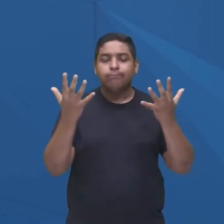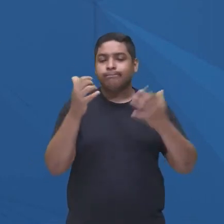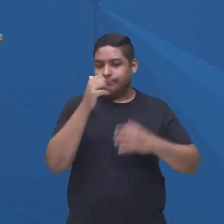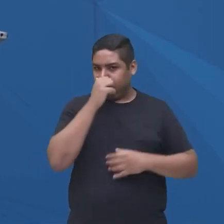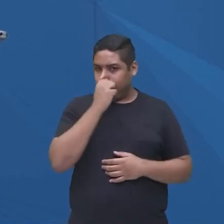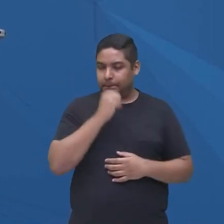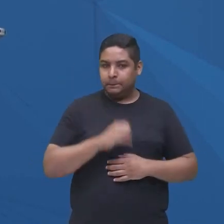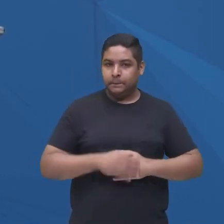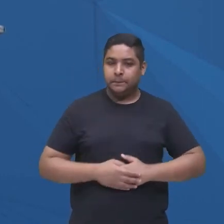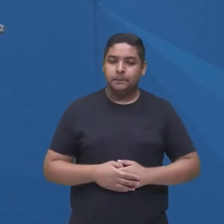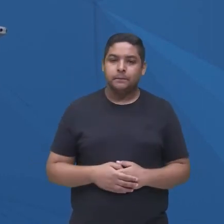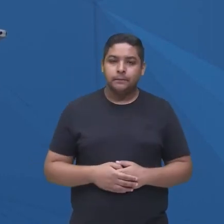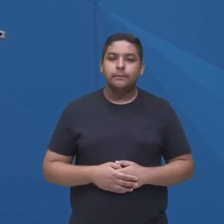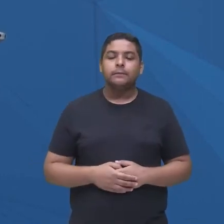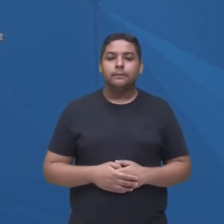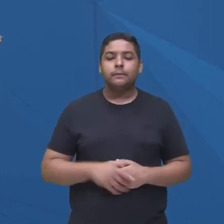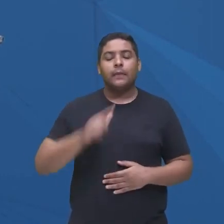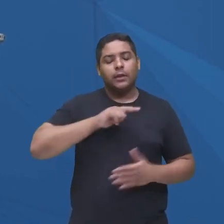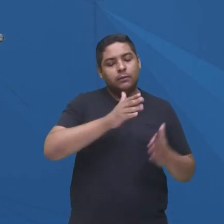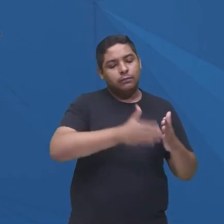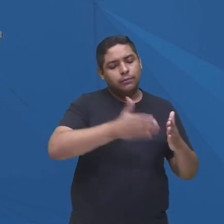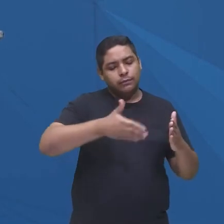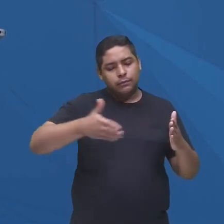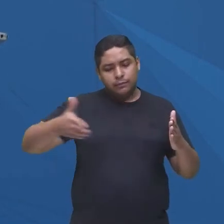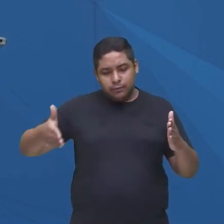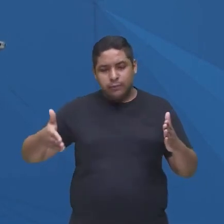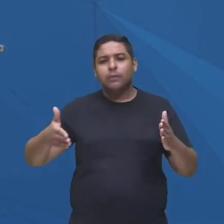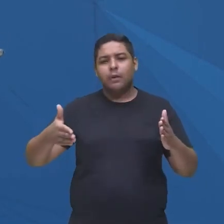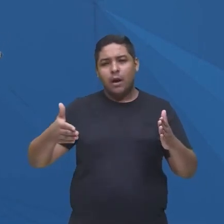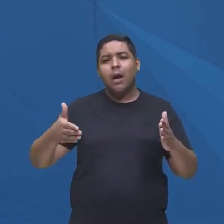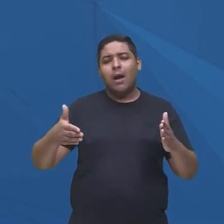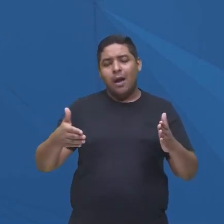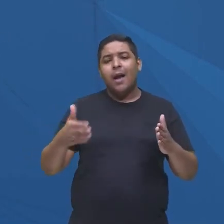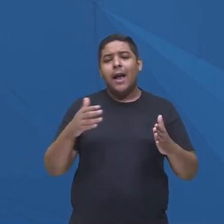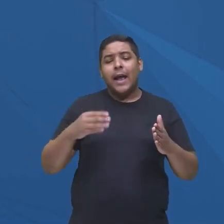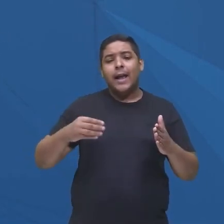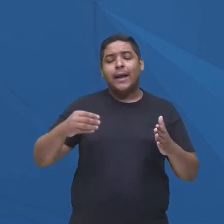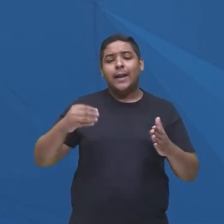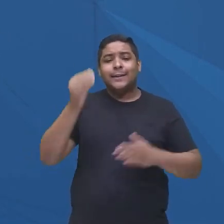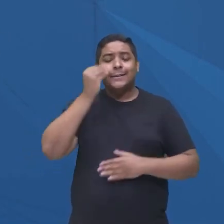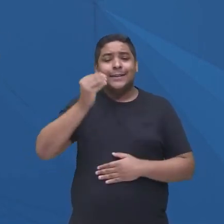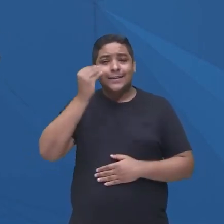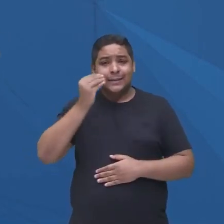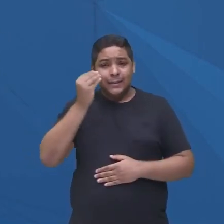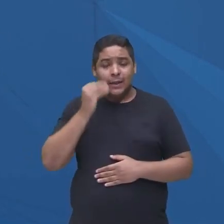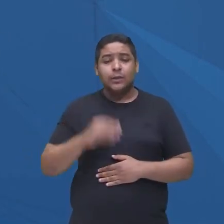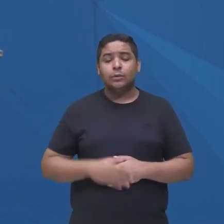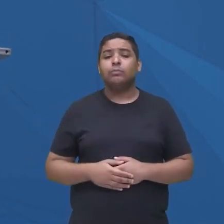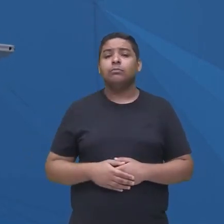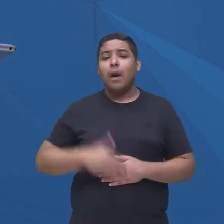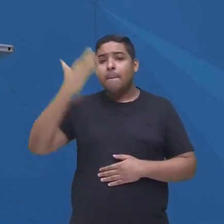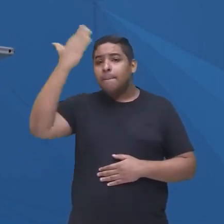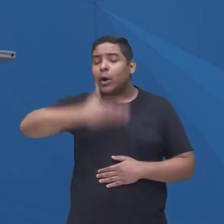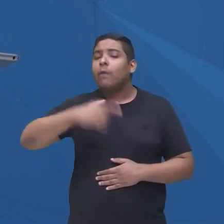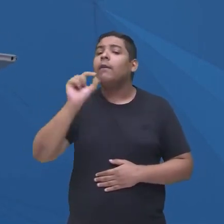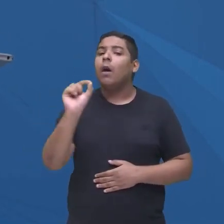e aí eles passam ao longo do tempo tentando provar a sua inocência, né, então como é baseado em fatos reais, eu acho que traz alguns pontos de